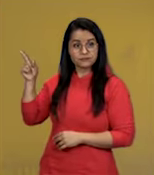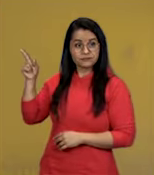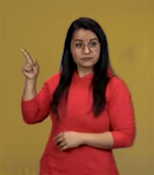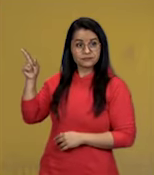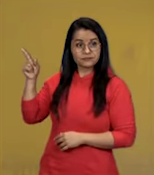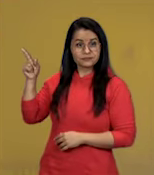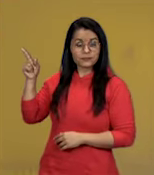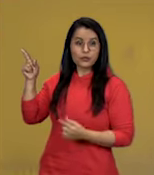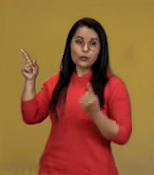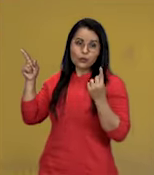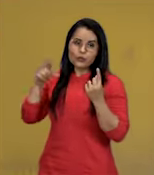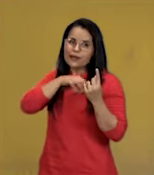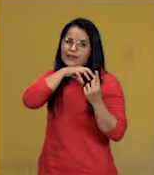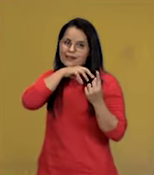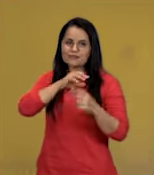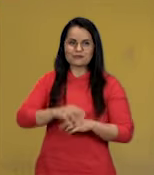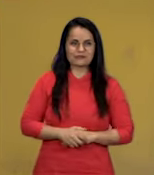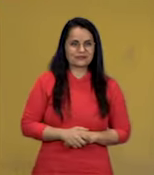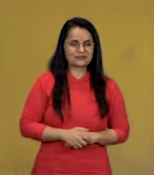animais,